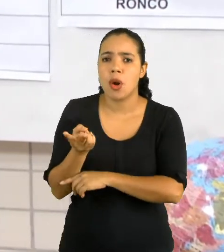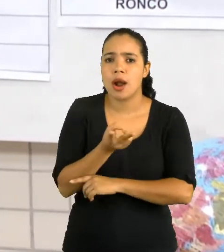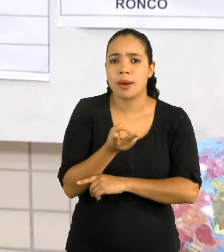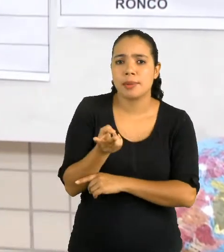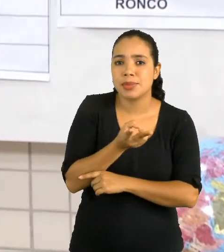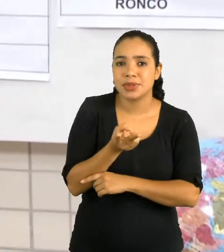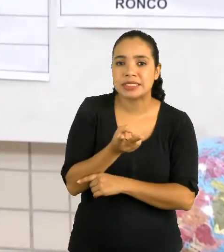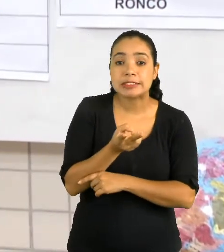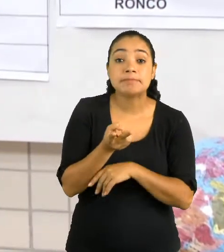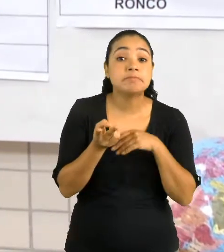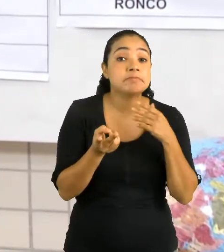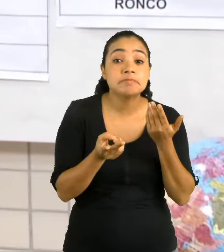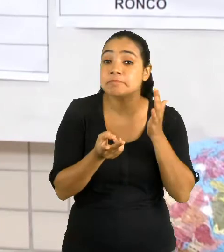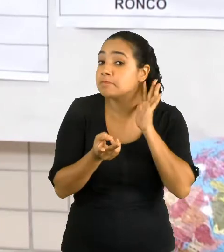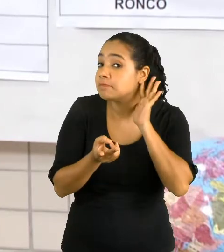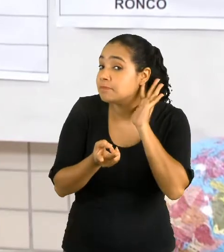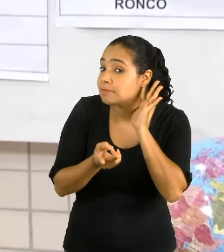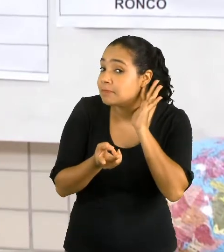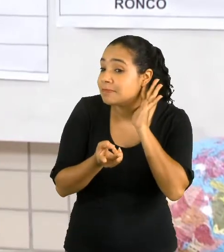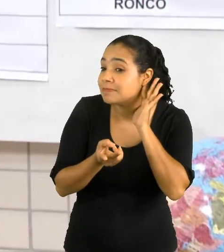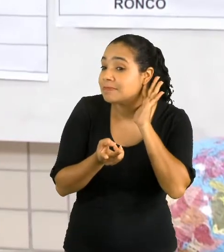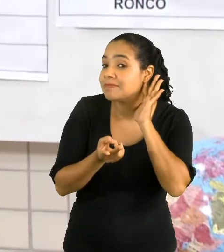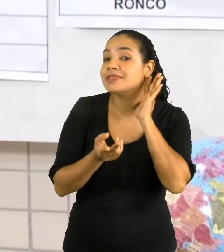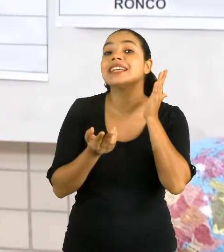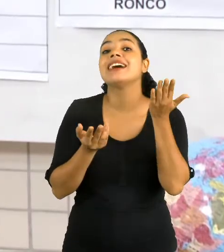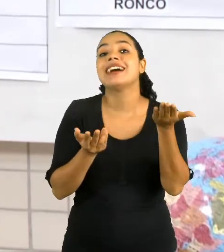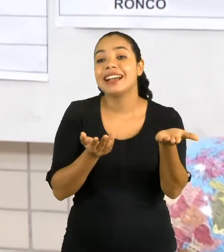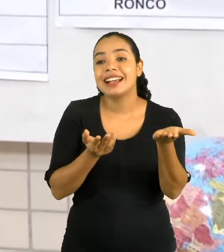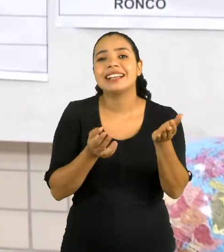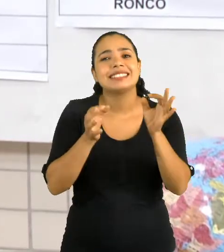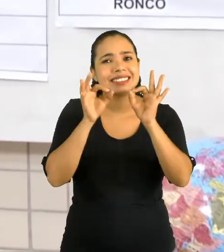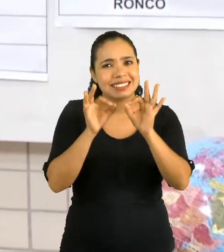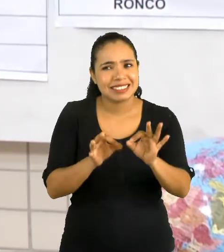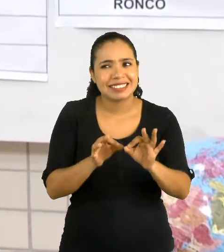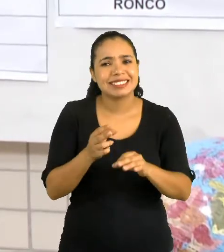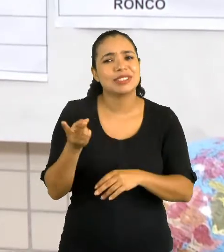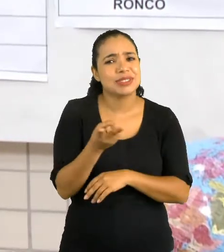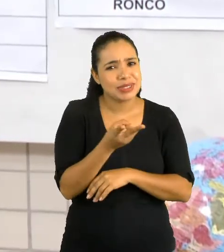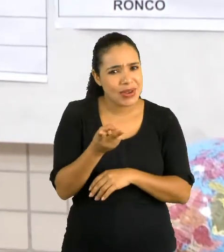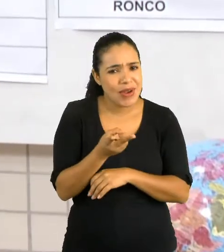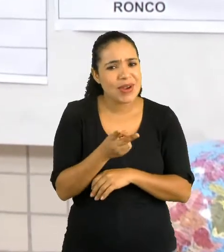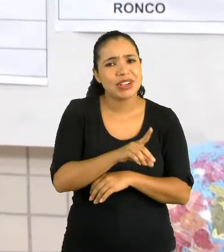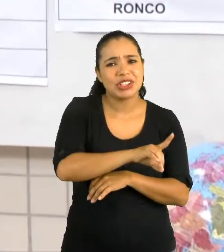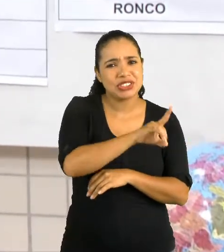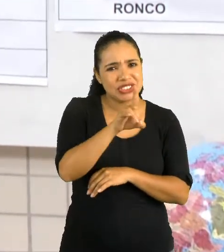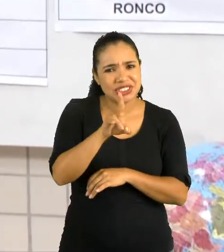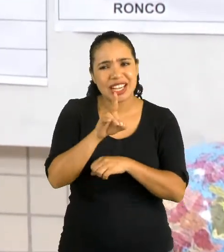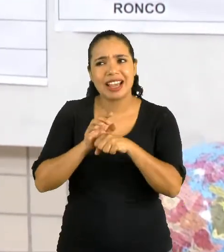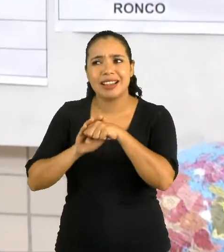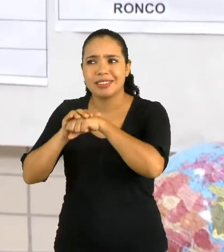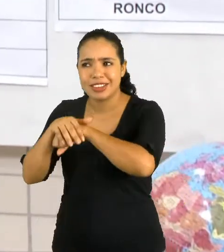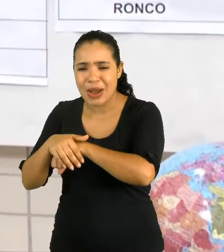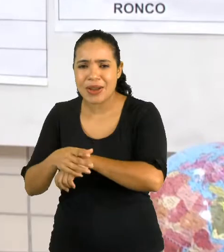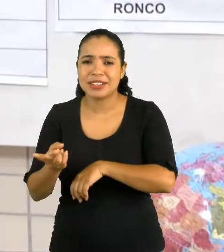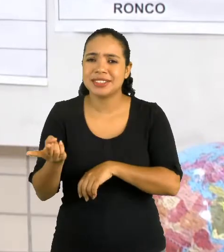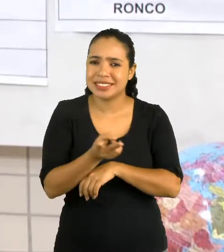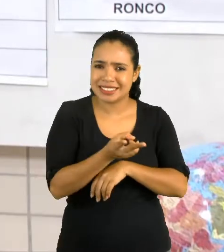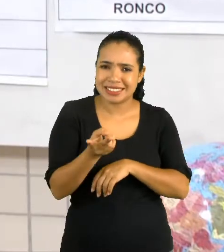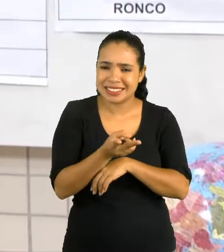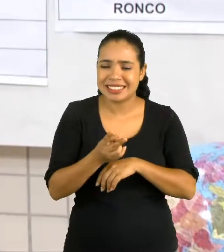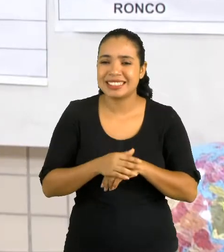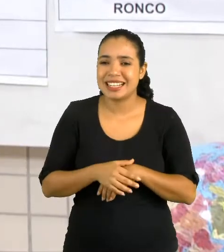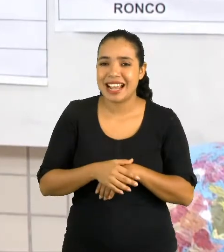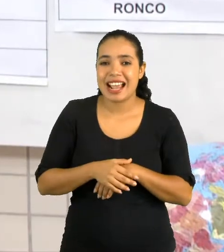Não estou ouvindo. Ah, está certo. Em ambos os períodos. Durante o dia nós